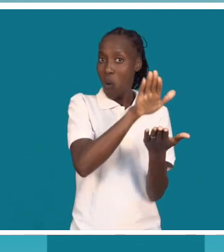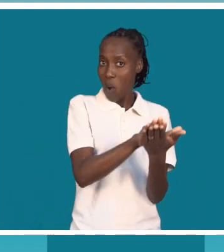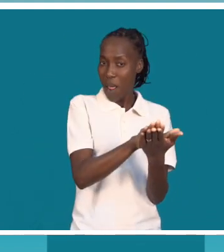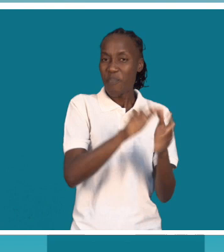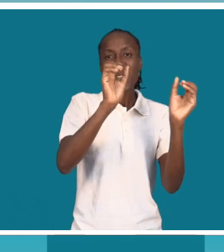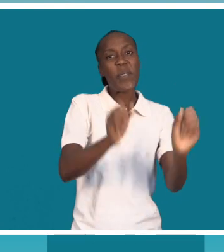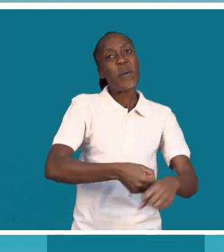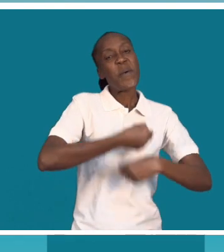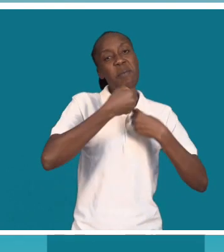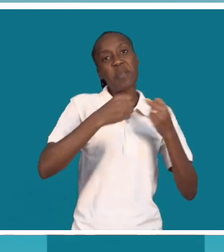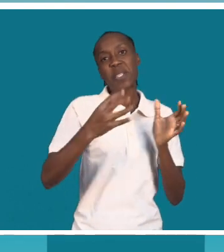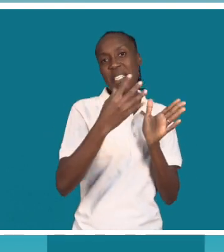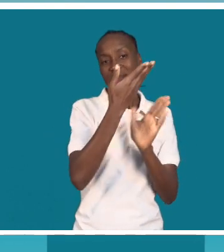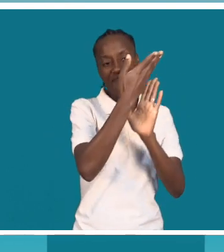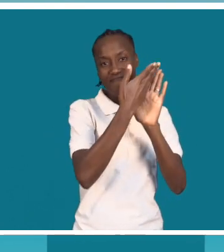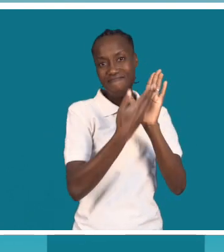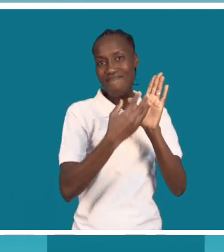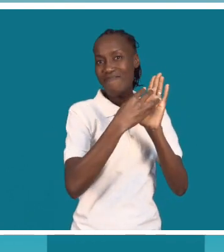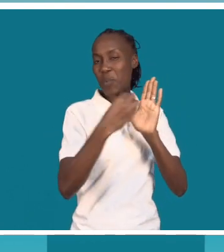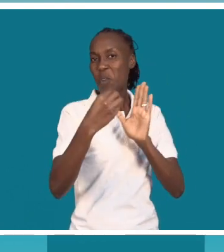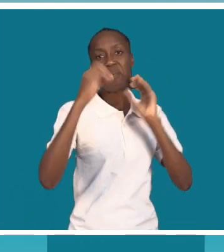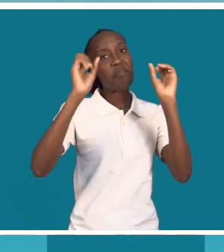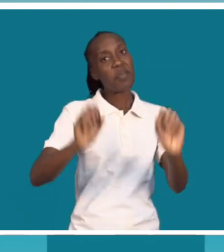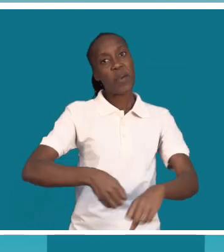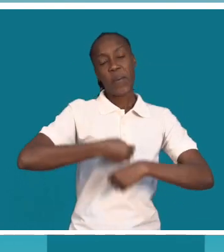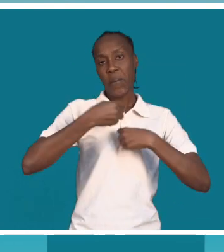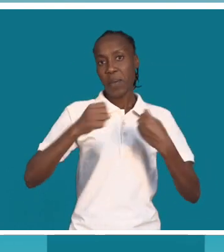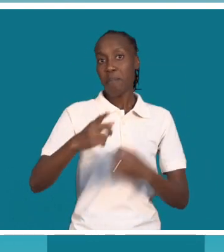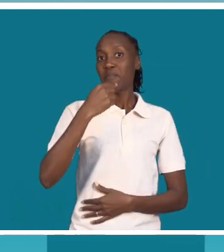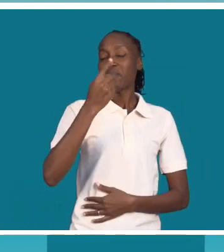É preciso um especialista para que remova a bala.